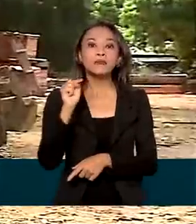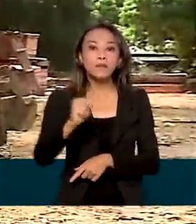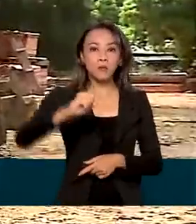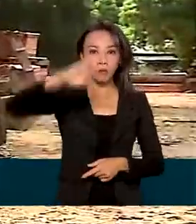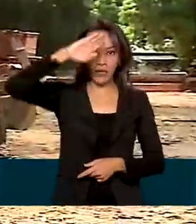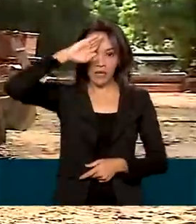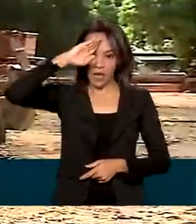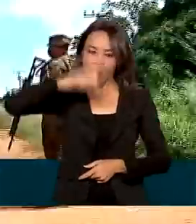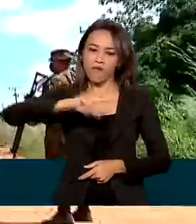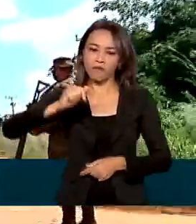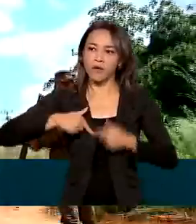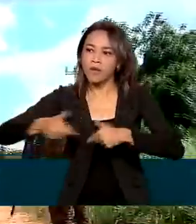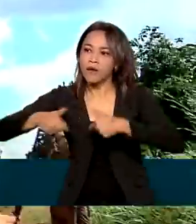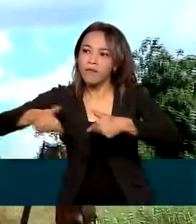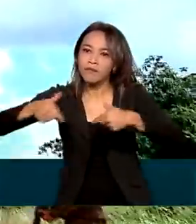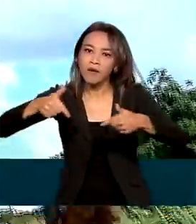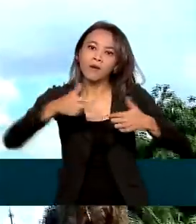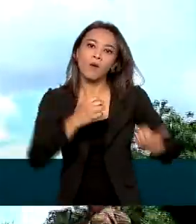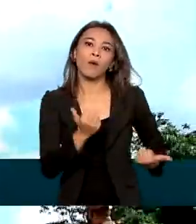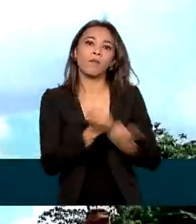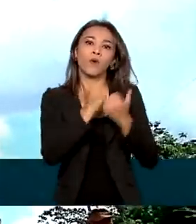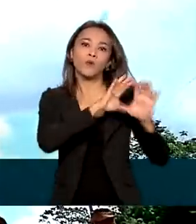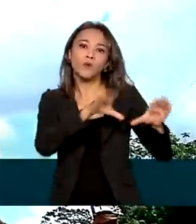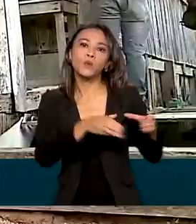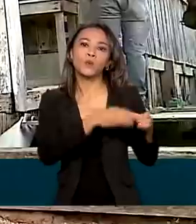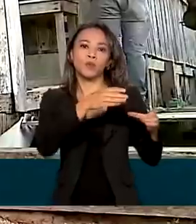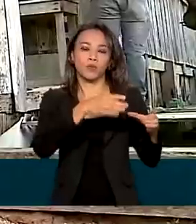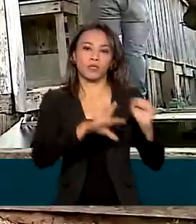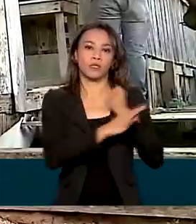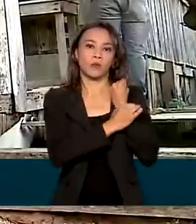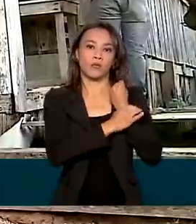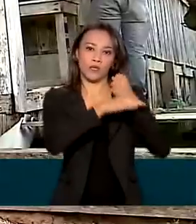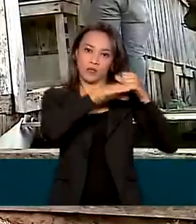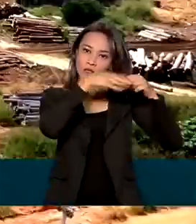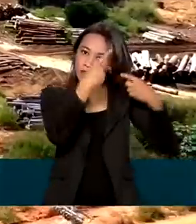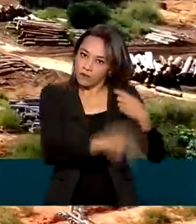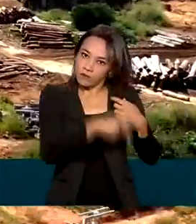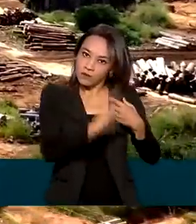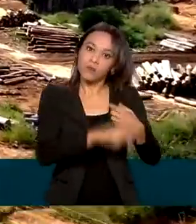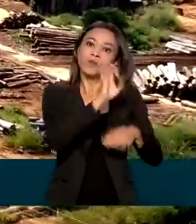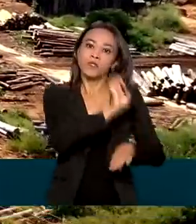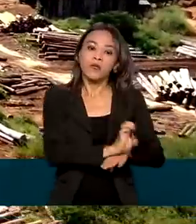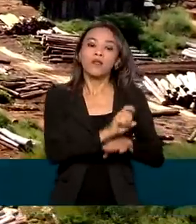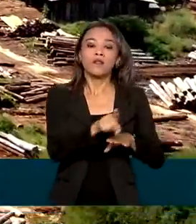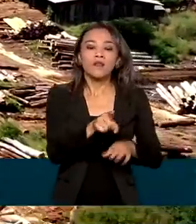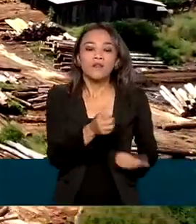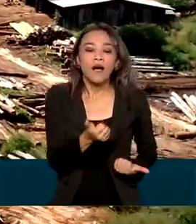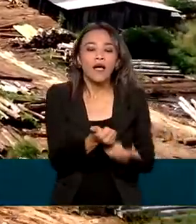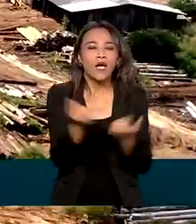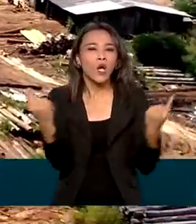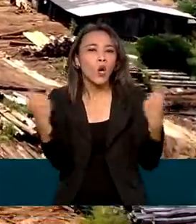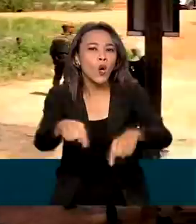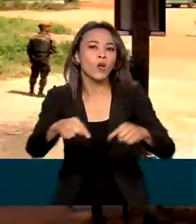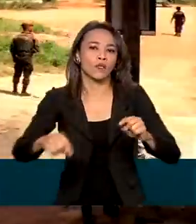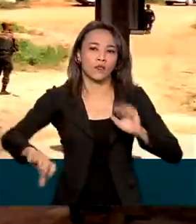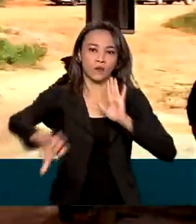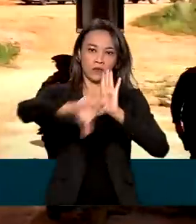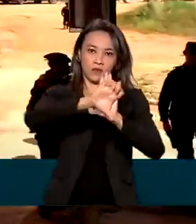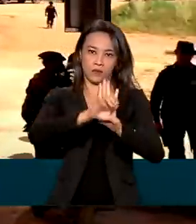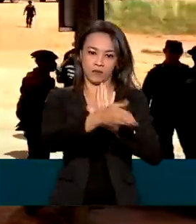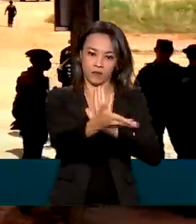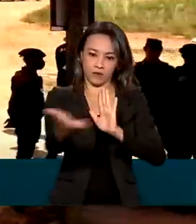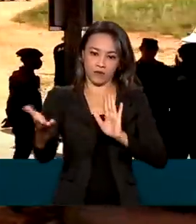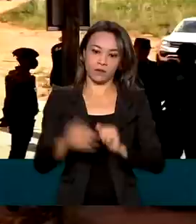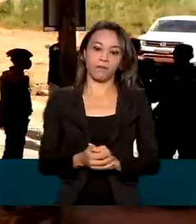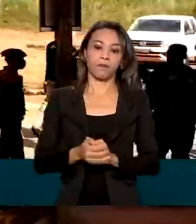campo junto às forças de segurança locais e órgãos ambientais na preservação e repreensão aos crimes. O